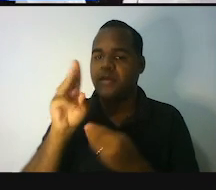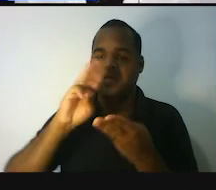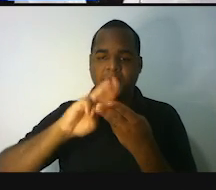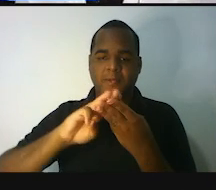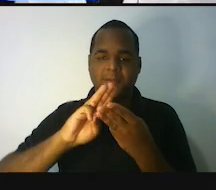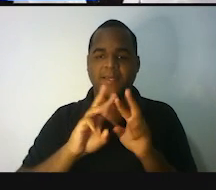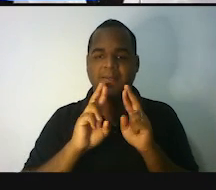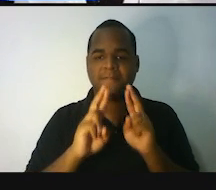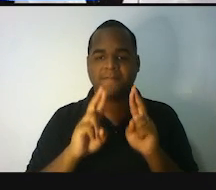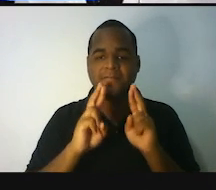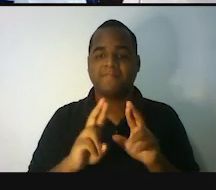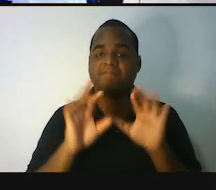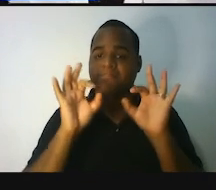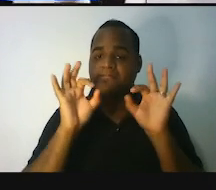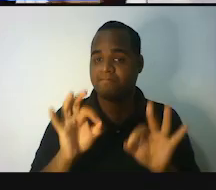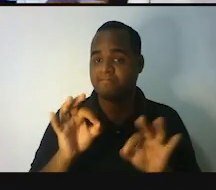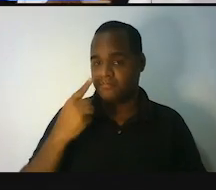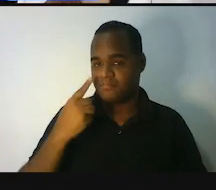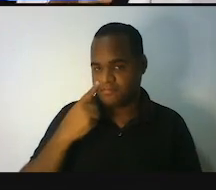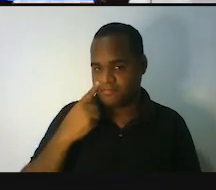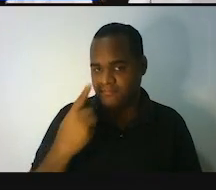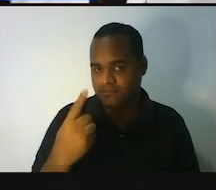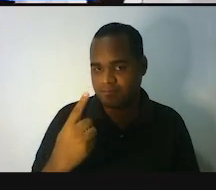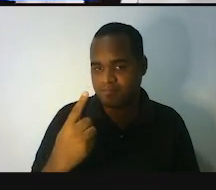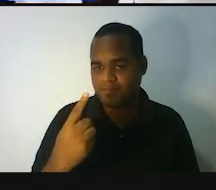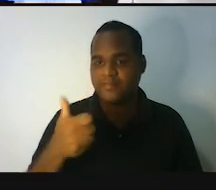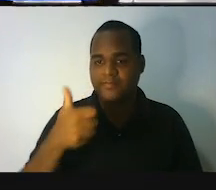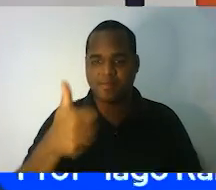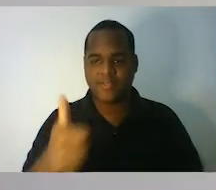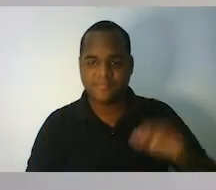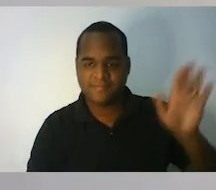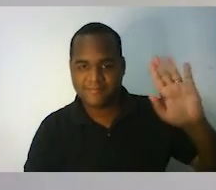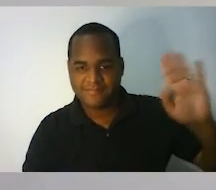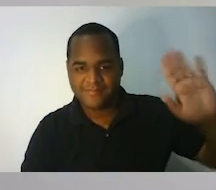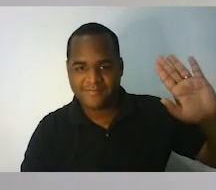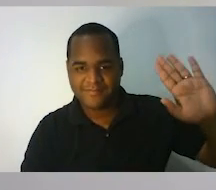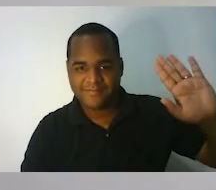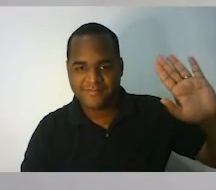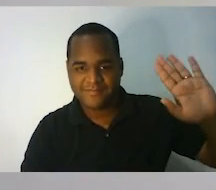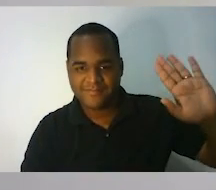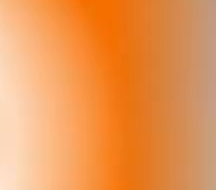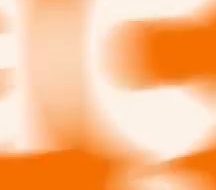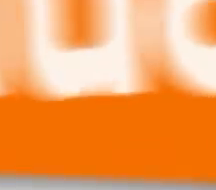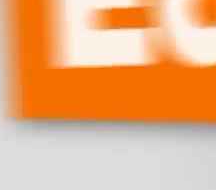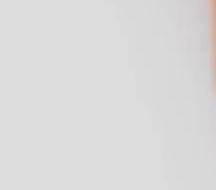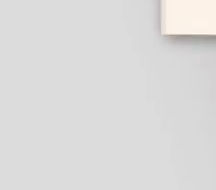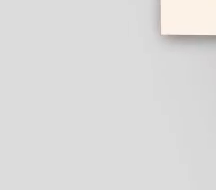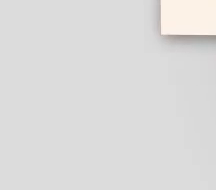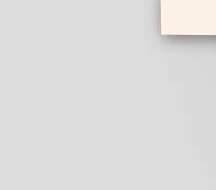problema. Matemática é solução. Pegue a visão. Valeu. Até mais.